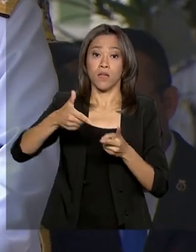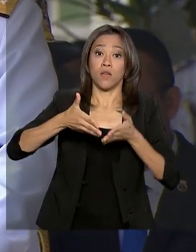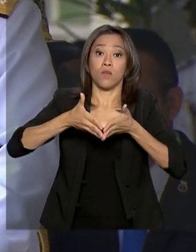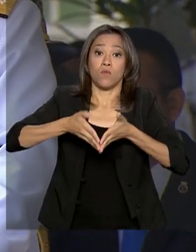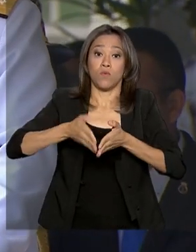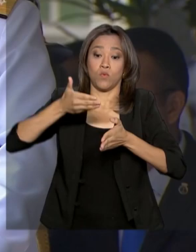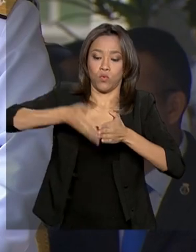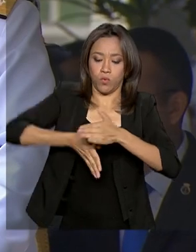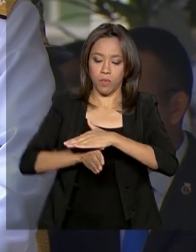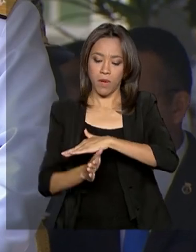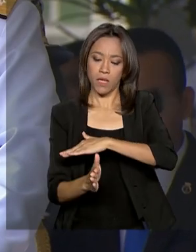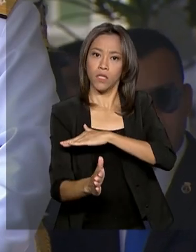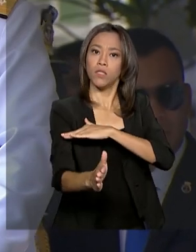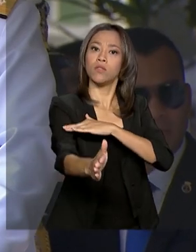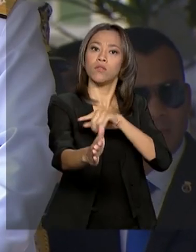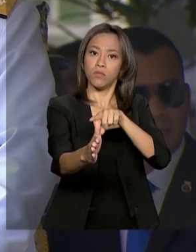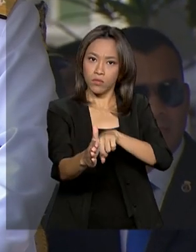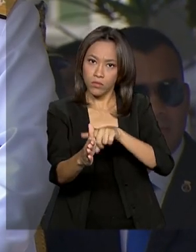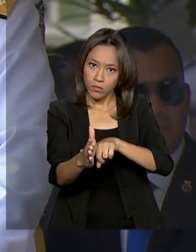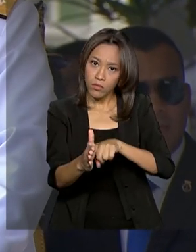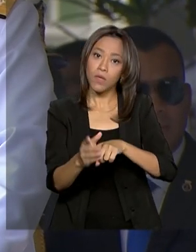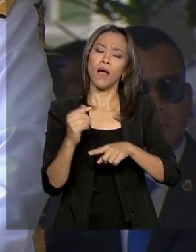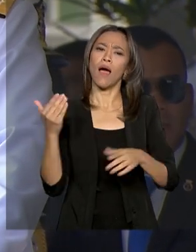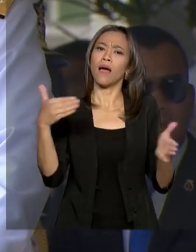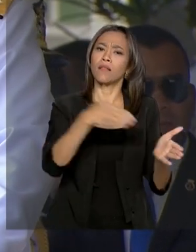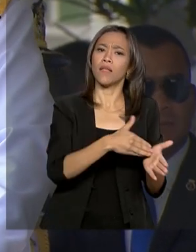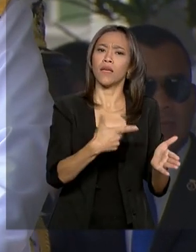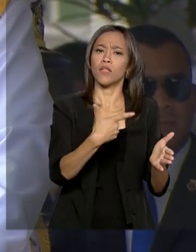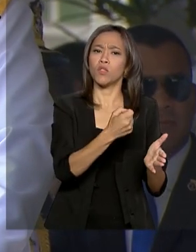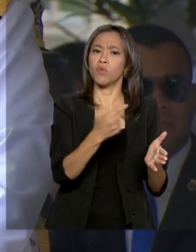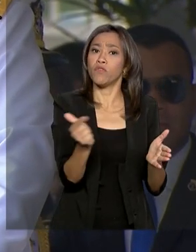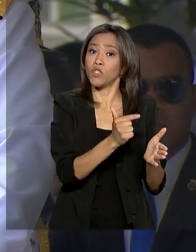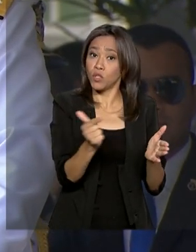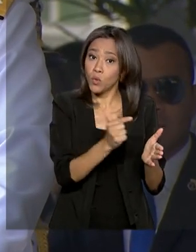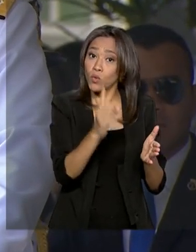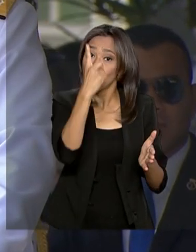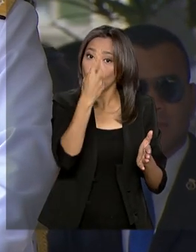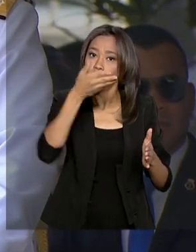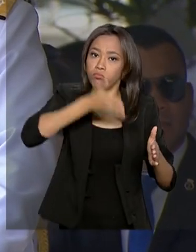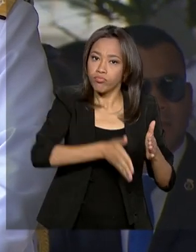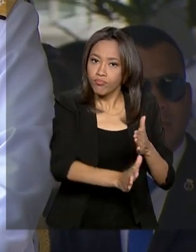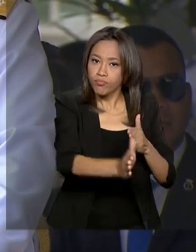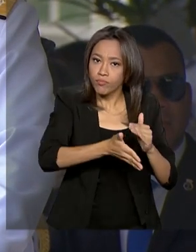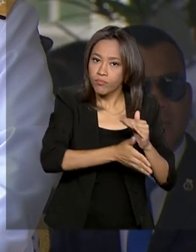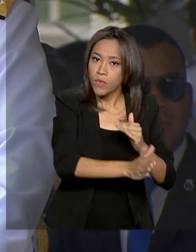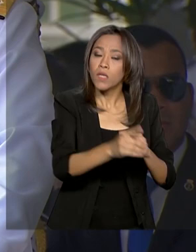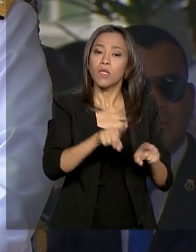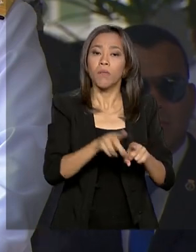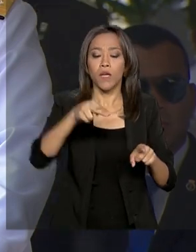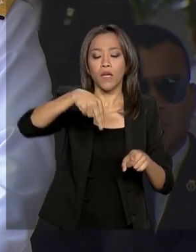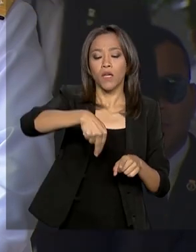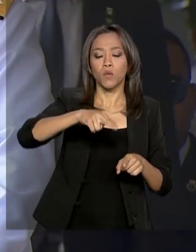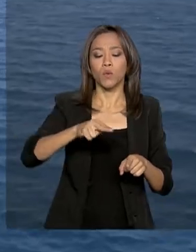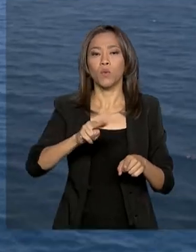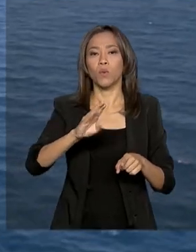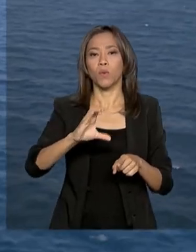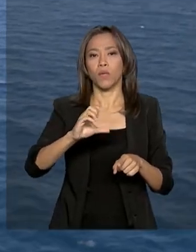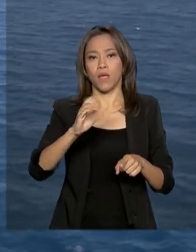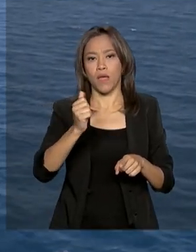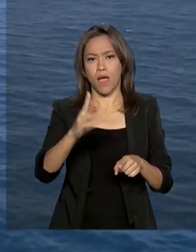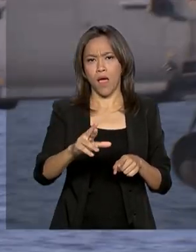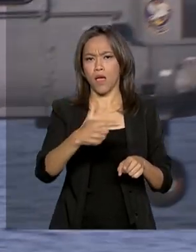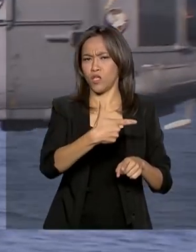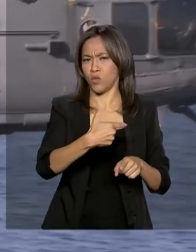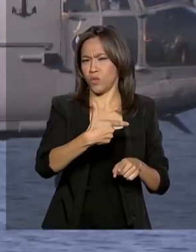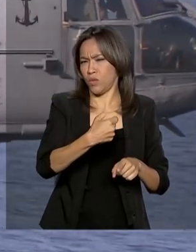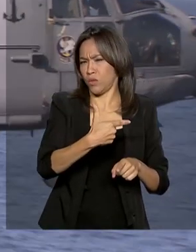contempla o lançamento de um submarino por ano até 2022, e que prevê o lançamento do submarino com propulsão nuclear em 2030. A Força